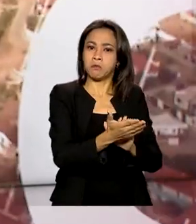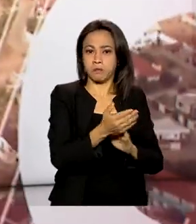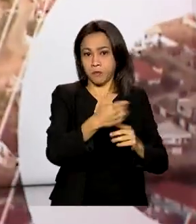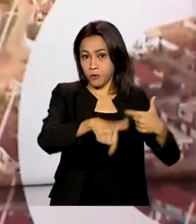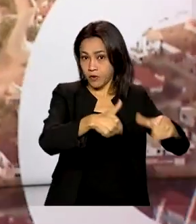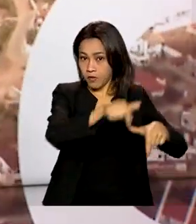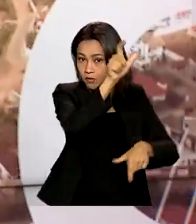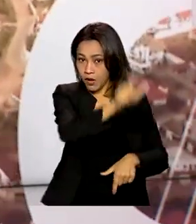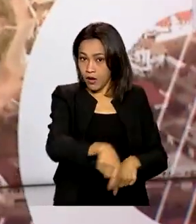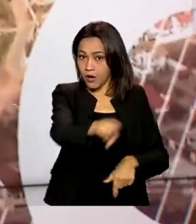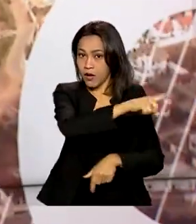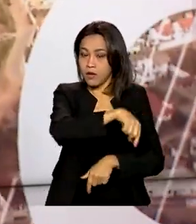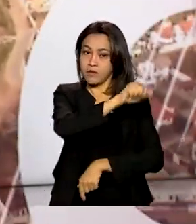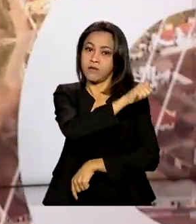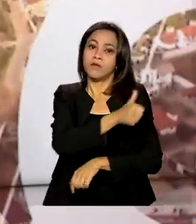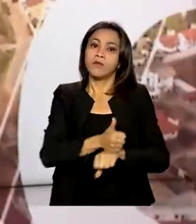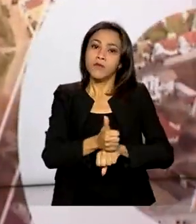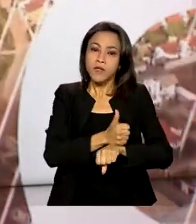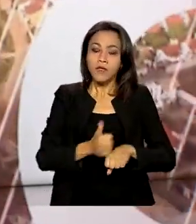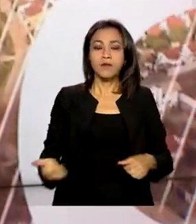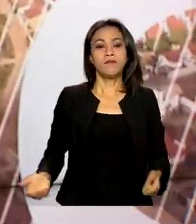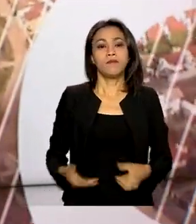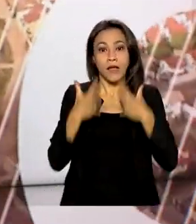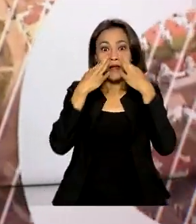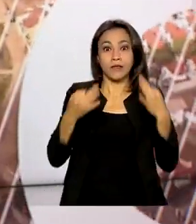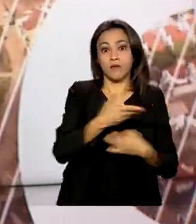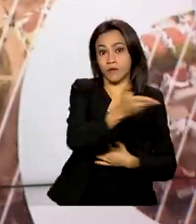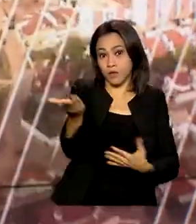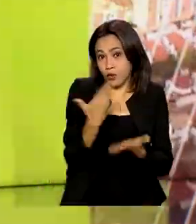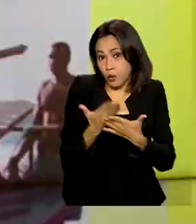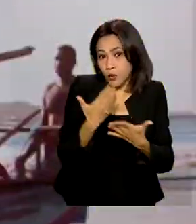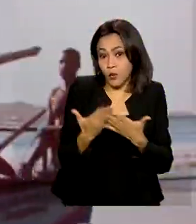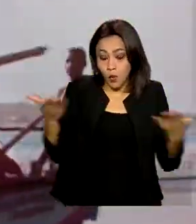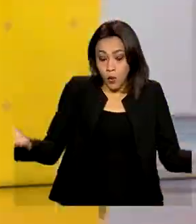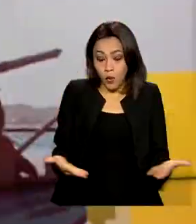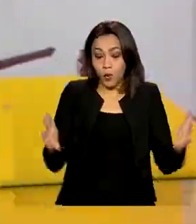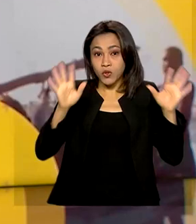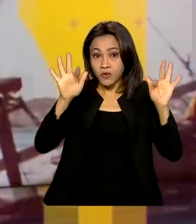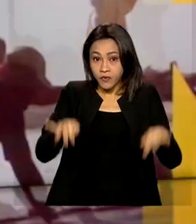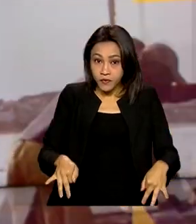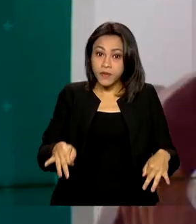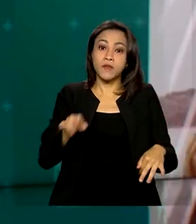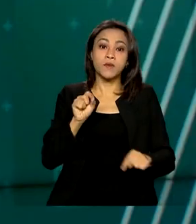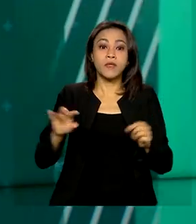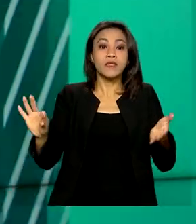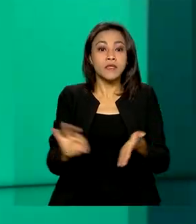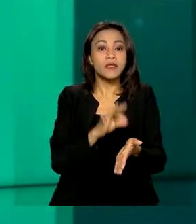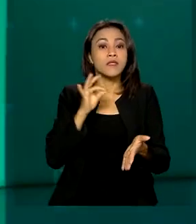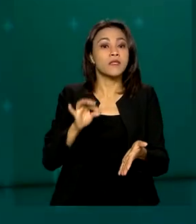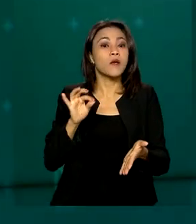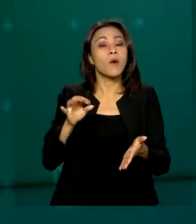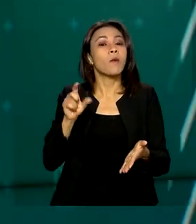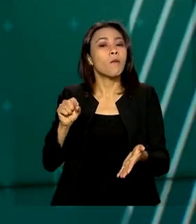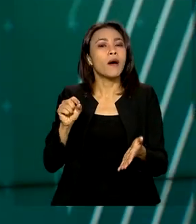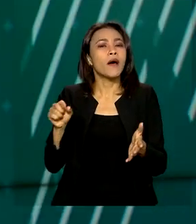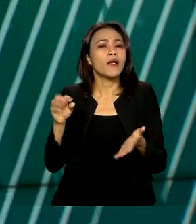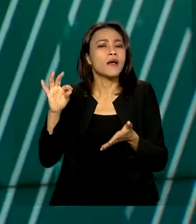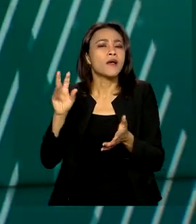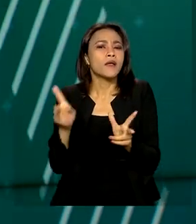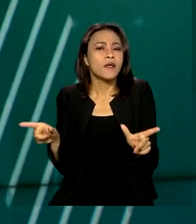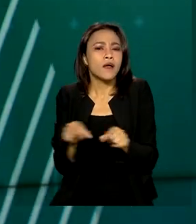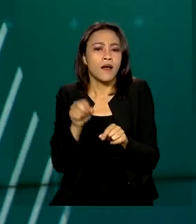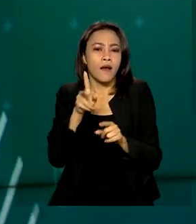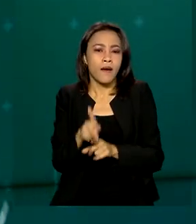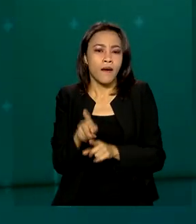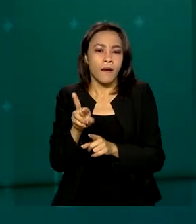E atenção estudantes, termina hoje o prazo de inscrição para concorrer a uma bolsa do ProUni. Para se candidatar a uma vaga,